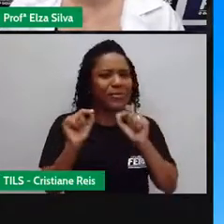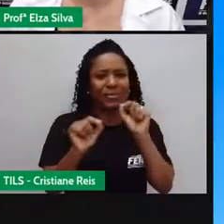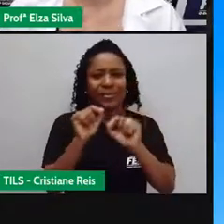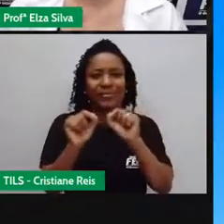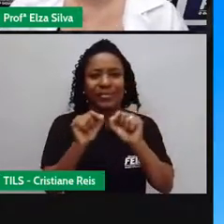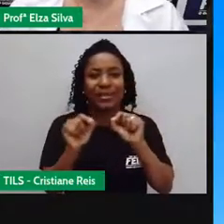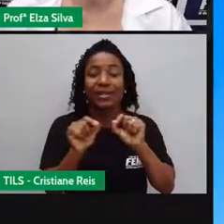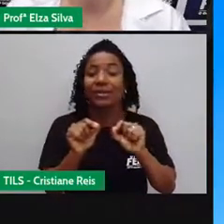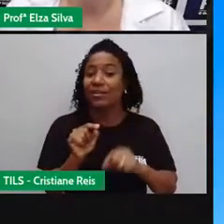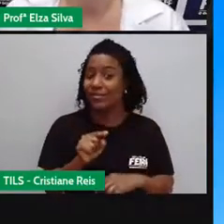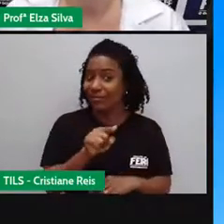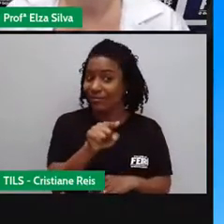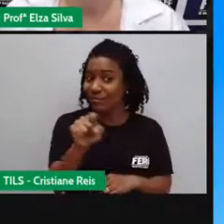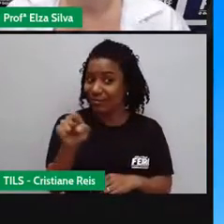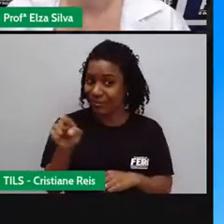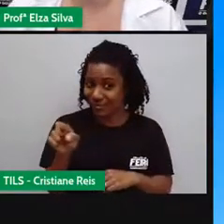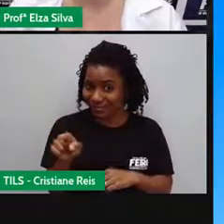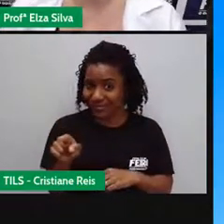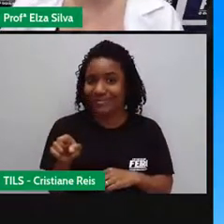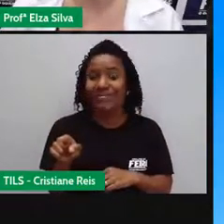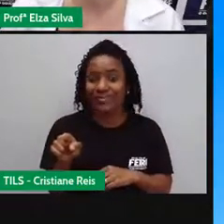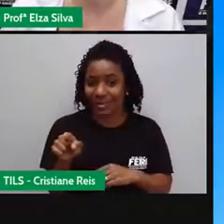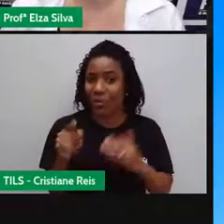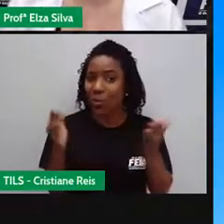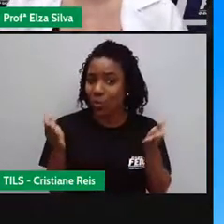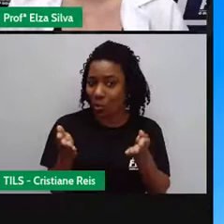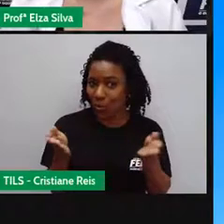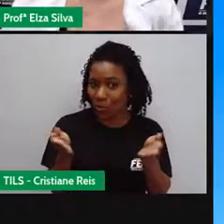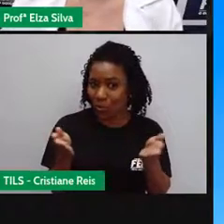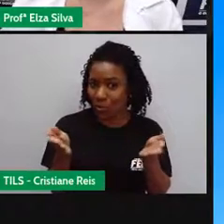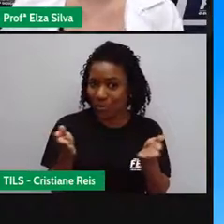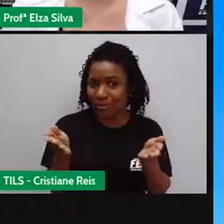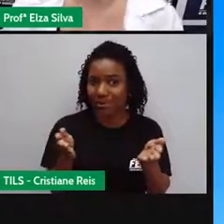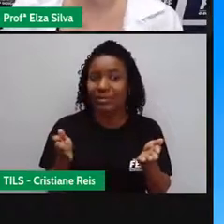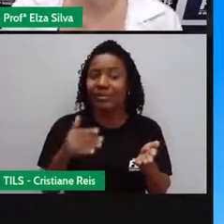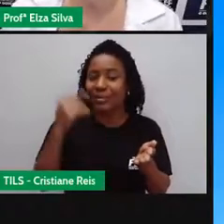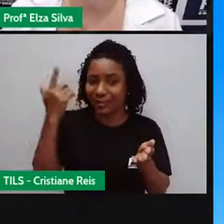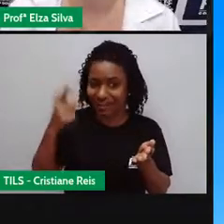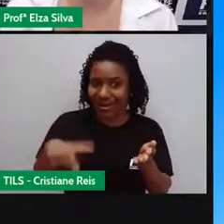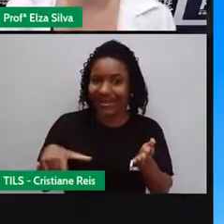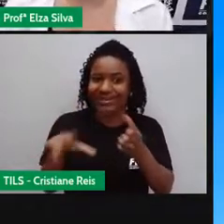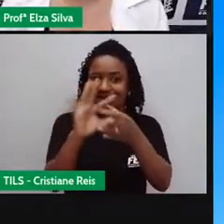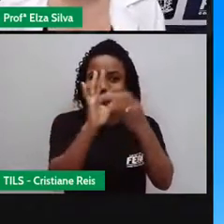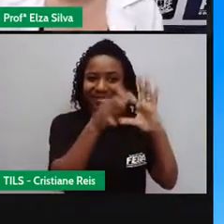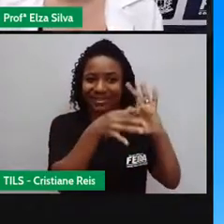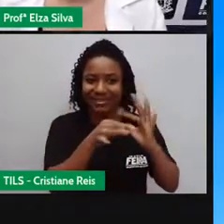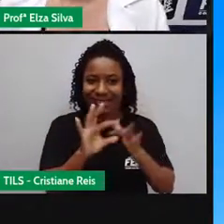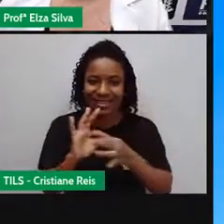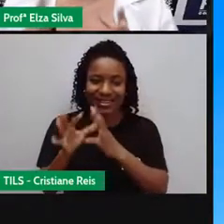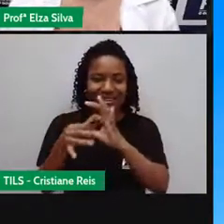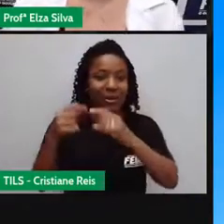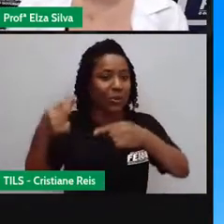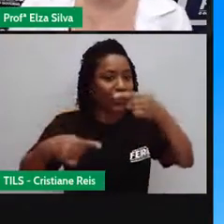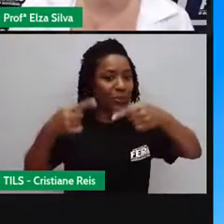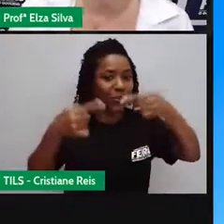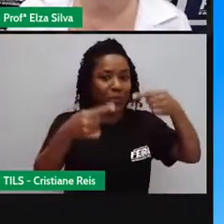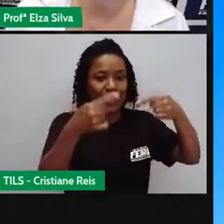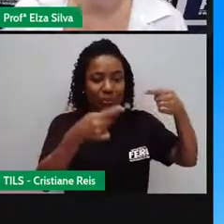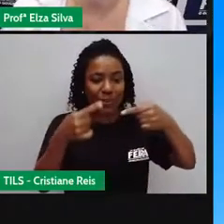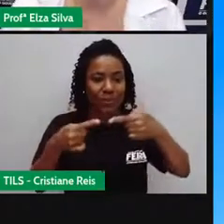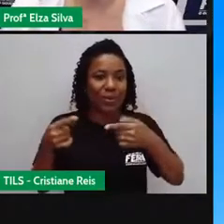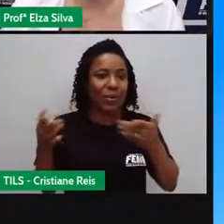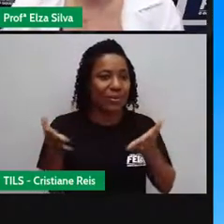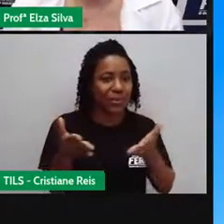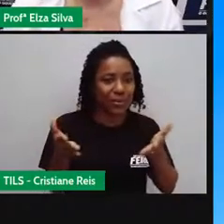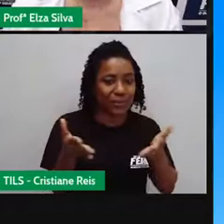Vocês vão criar A partir de hoje Porque nós vamos ter outras aulas Sobre as Olimpíadas Então vocês vão criar A partir